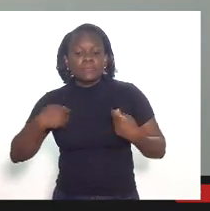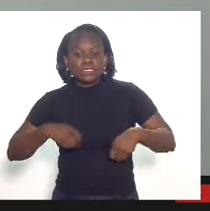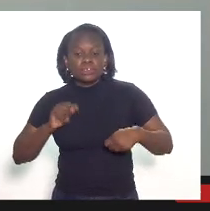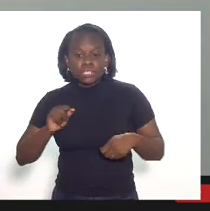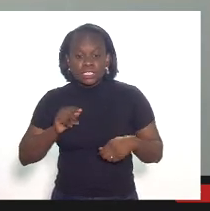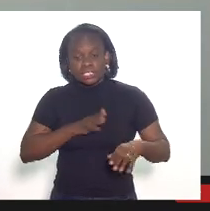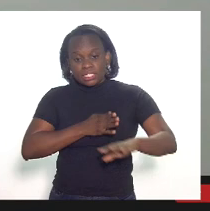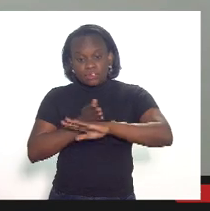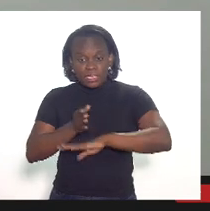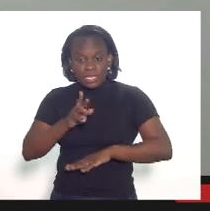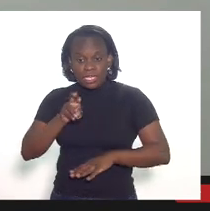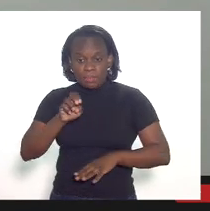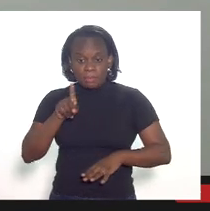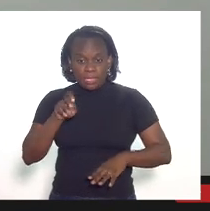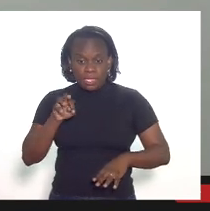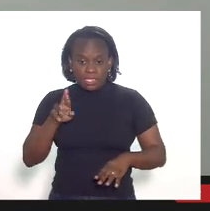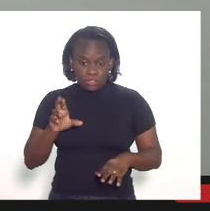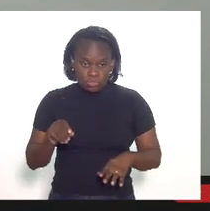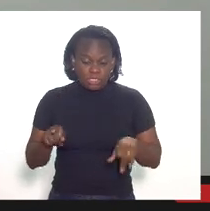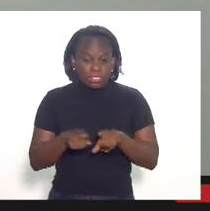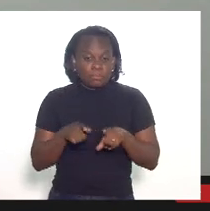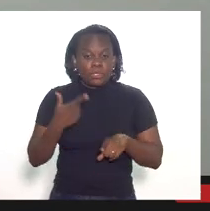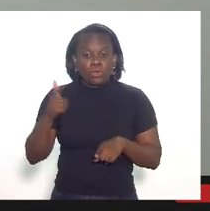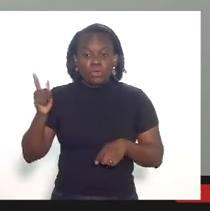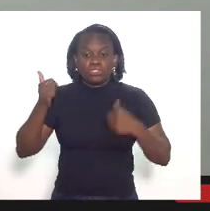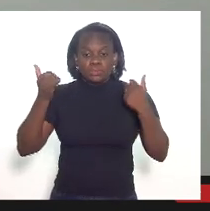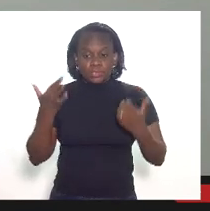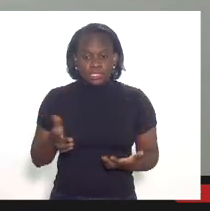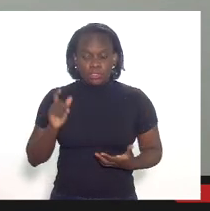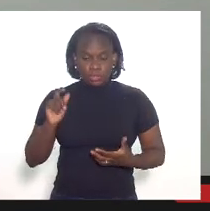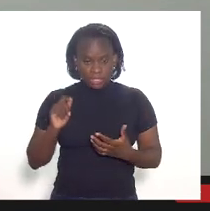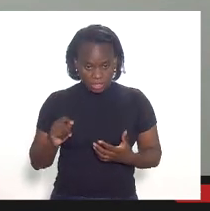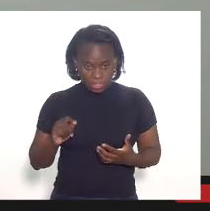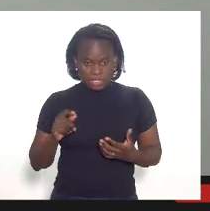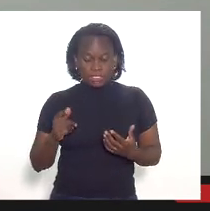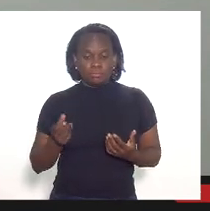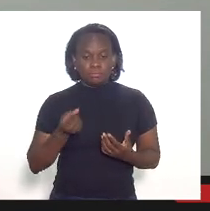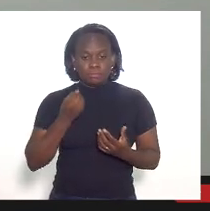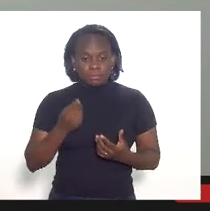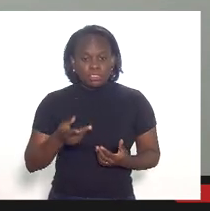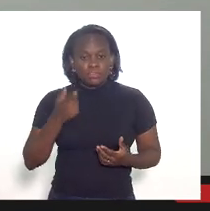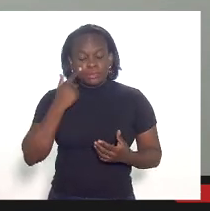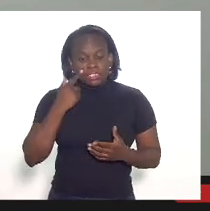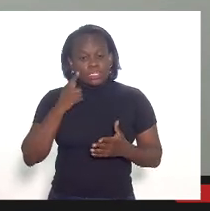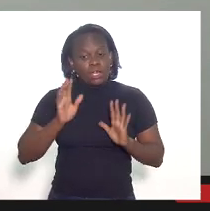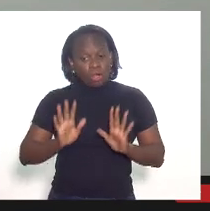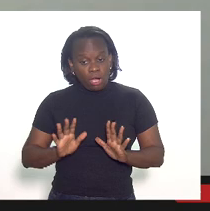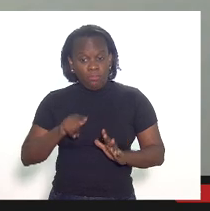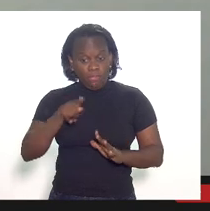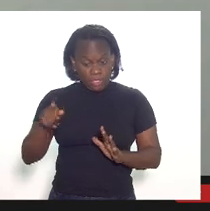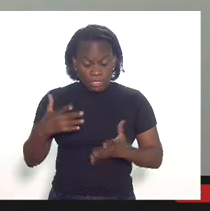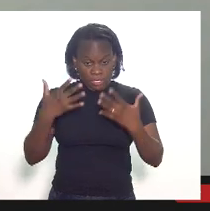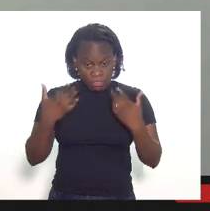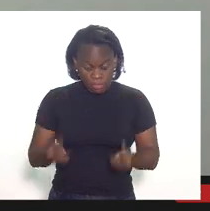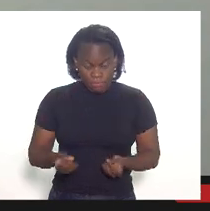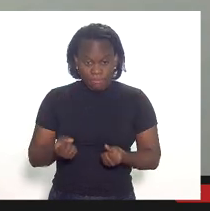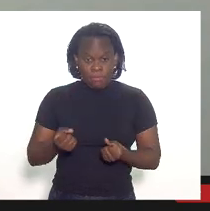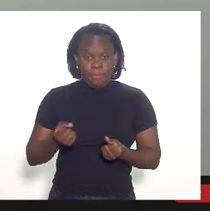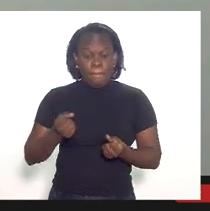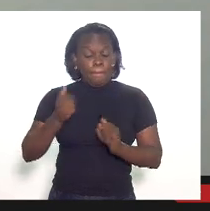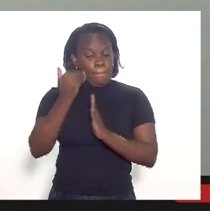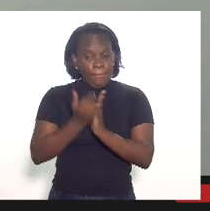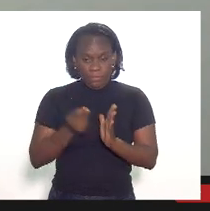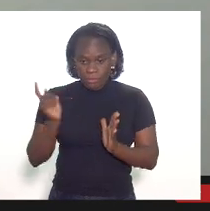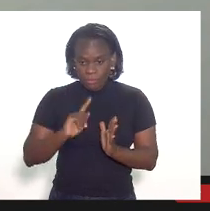repetro e aí assim eu vou fazer também um outro ponto porque é muito interessante a gente botar um condicionante olha você se prontifica a não